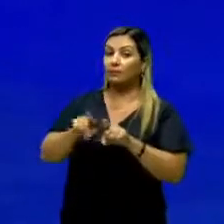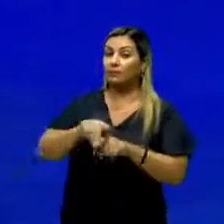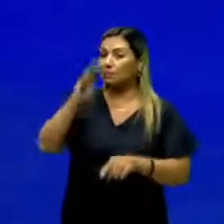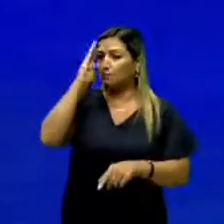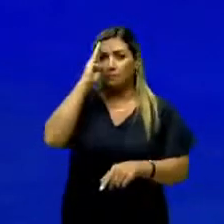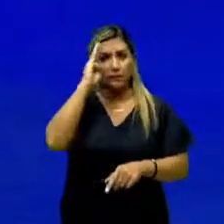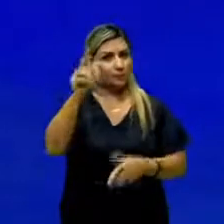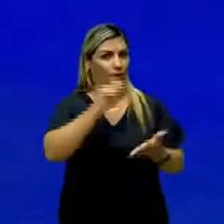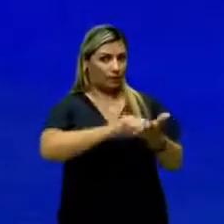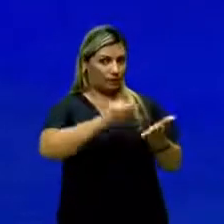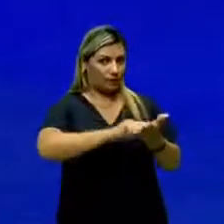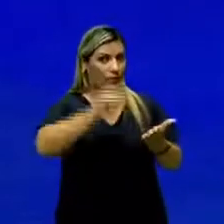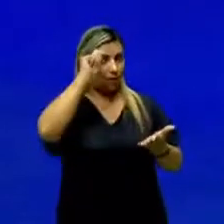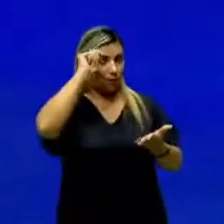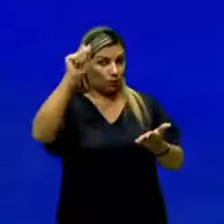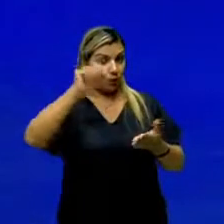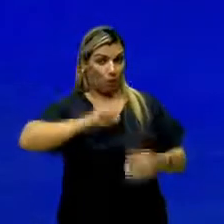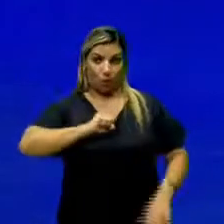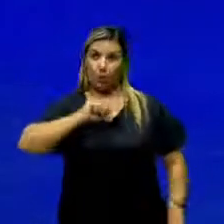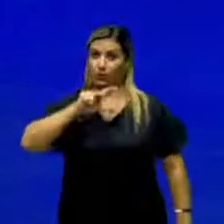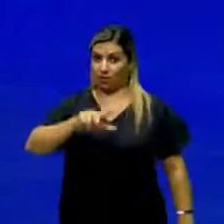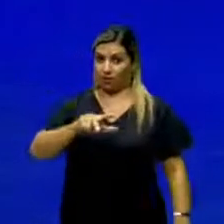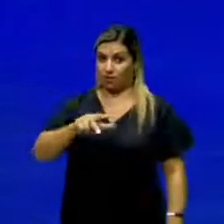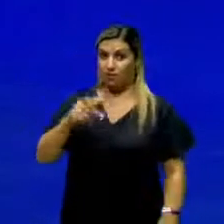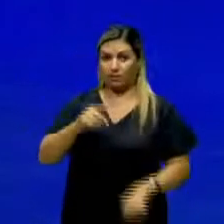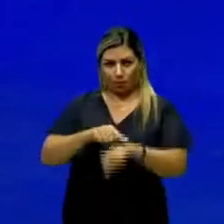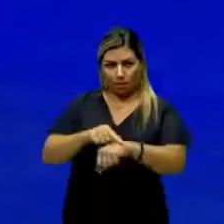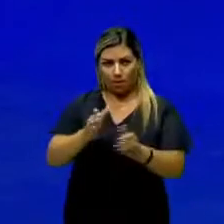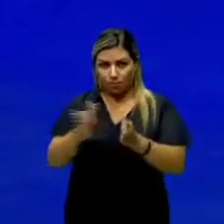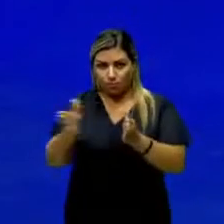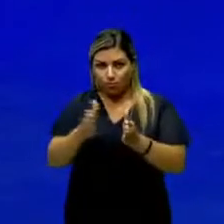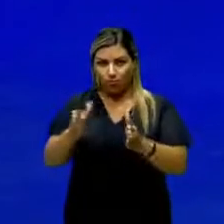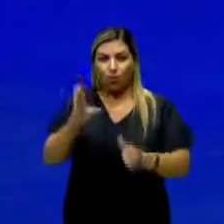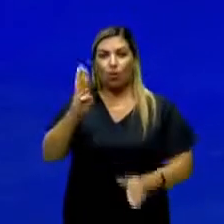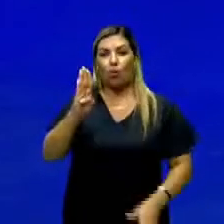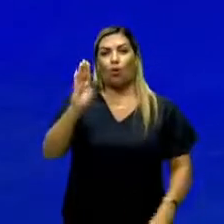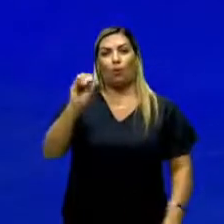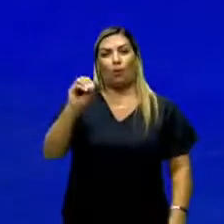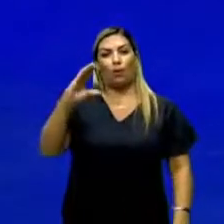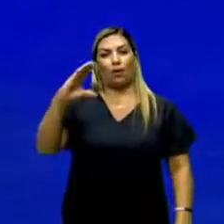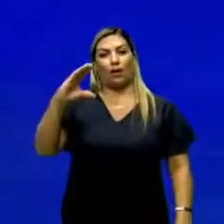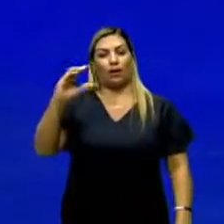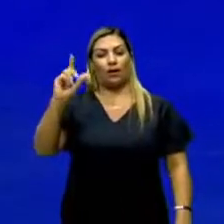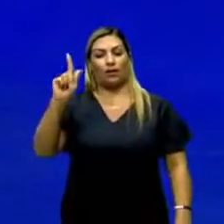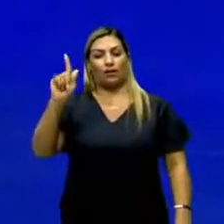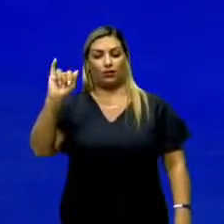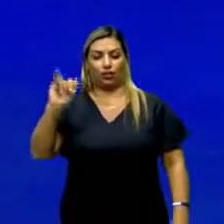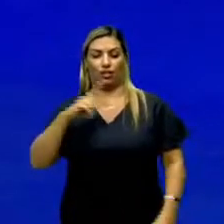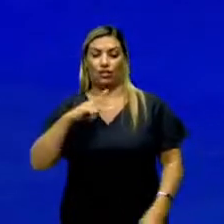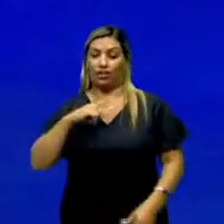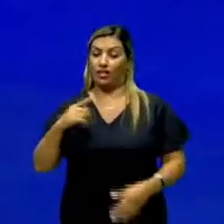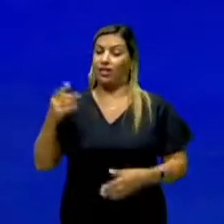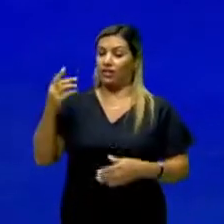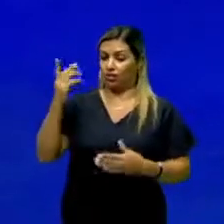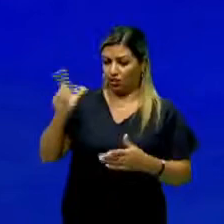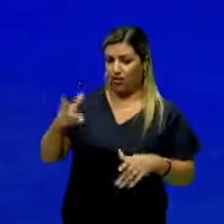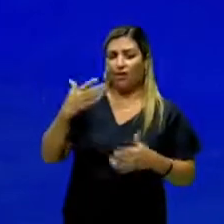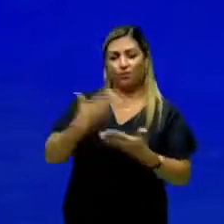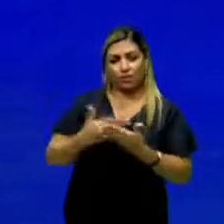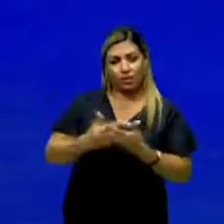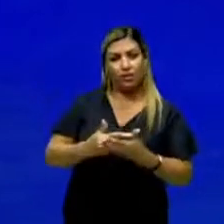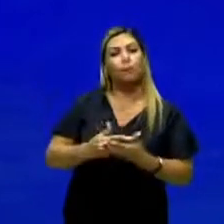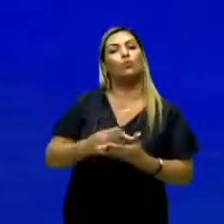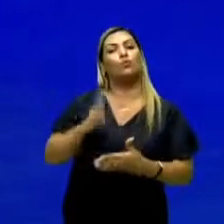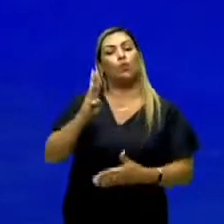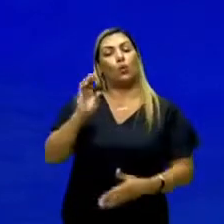escritor português dessa época chama-se Bocage, e a gente já trabalhou sobre ele. Só para você